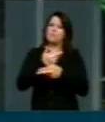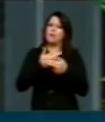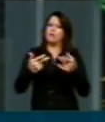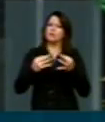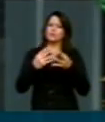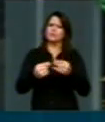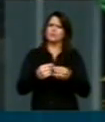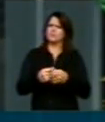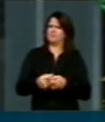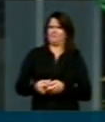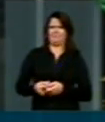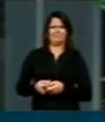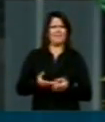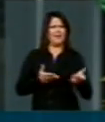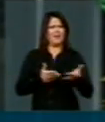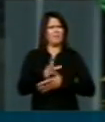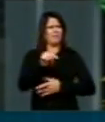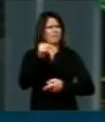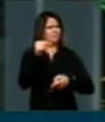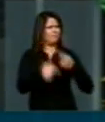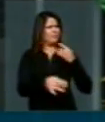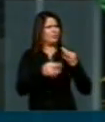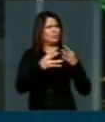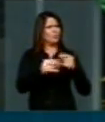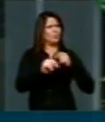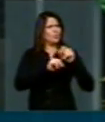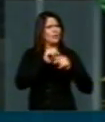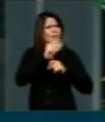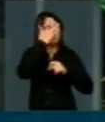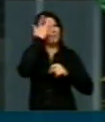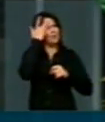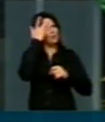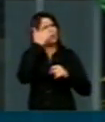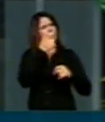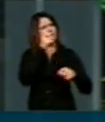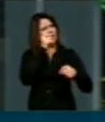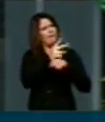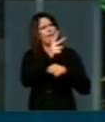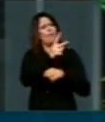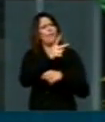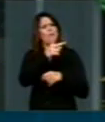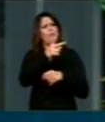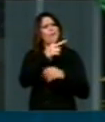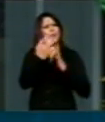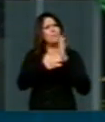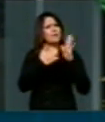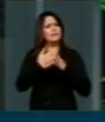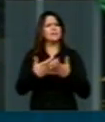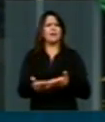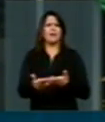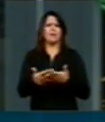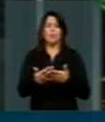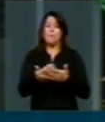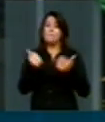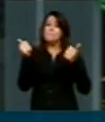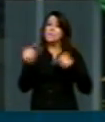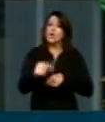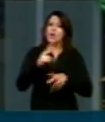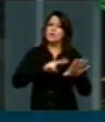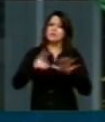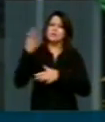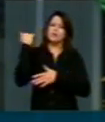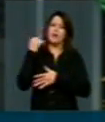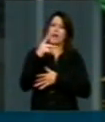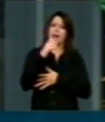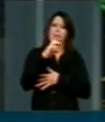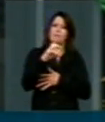É um crime o que aprovaram aqui, para com o empregador brasileiro. O crime maior foi a semana passada, a